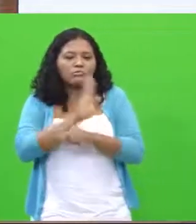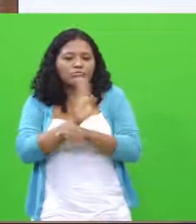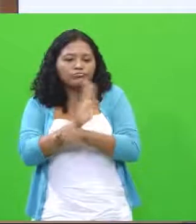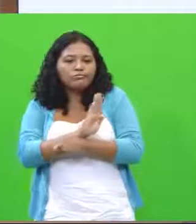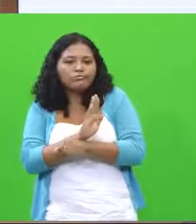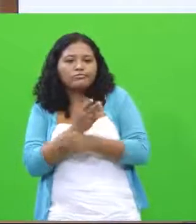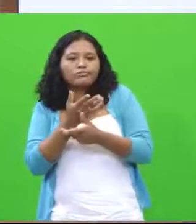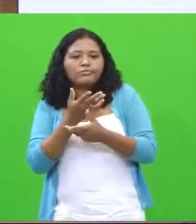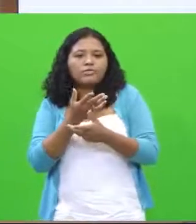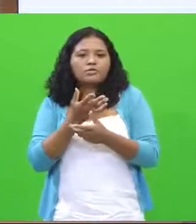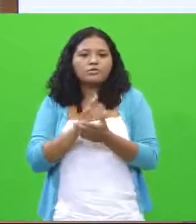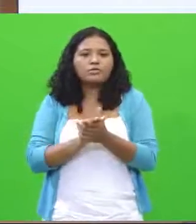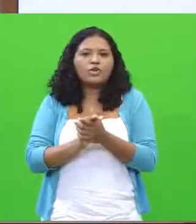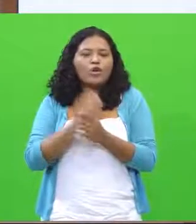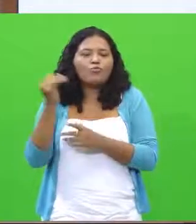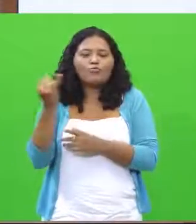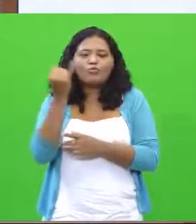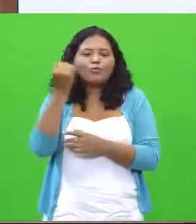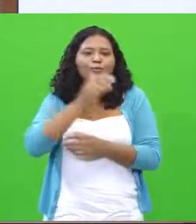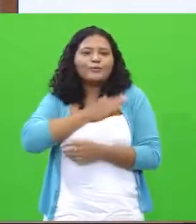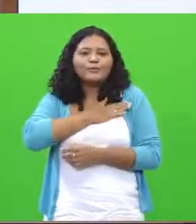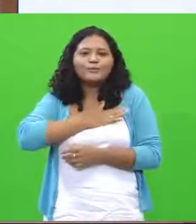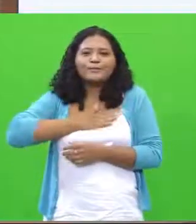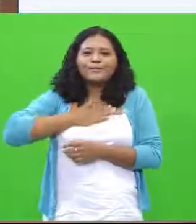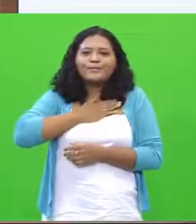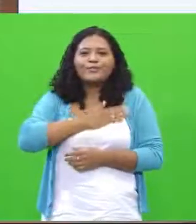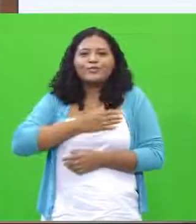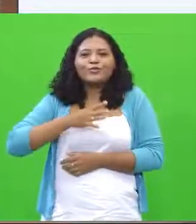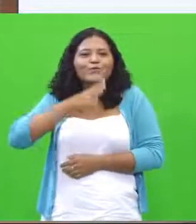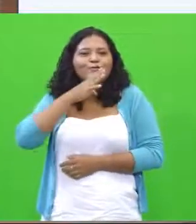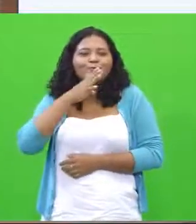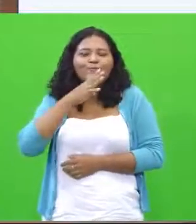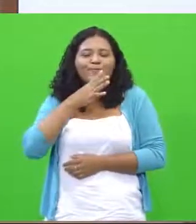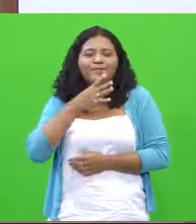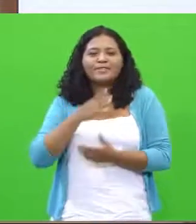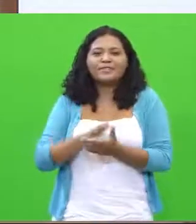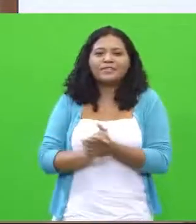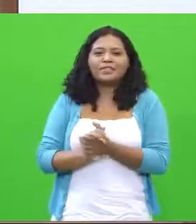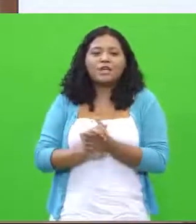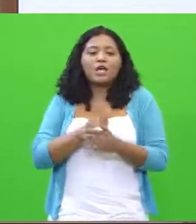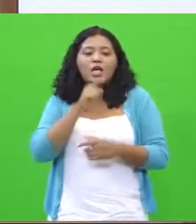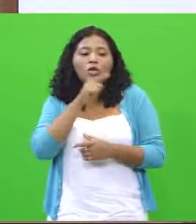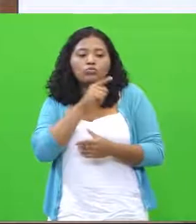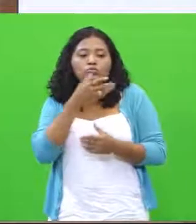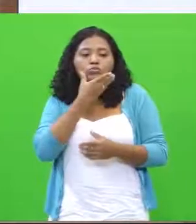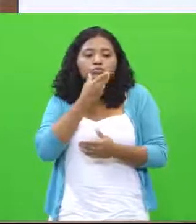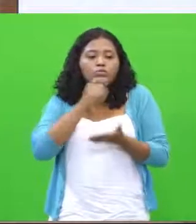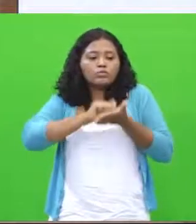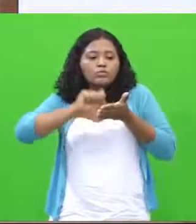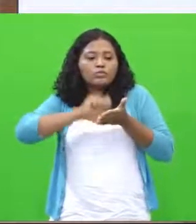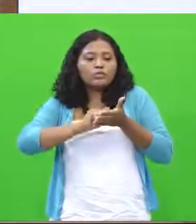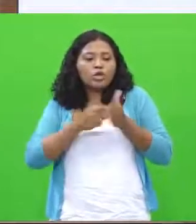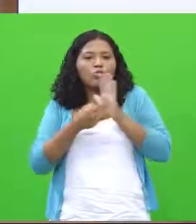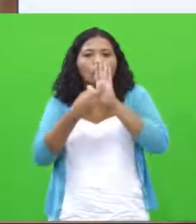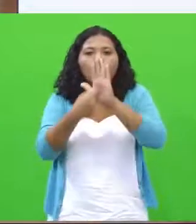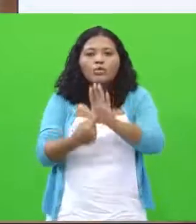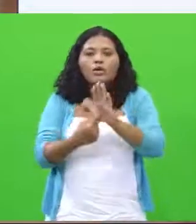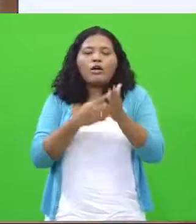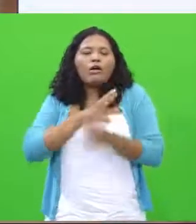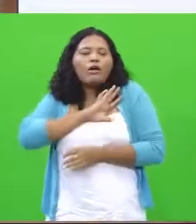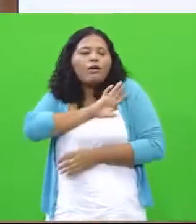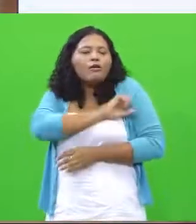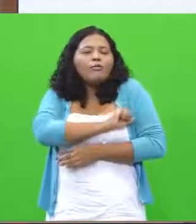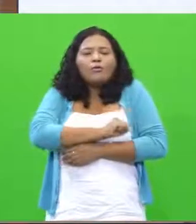foi assim, um momento muito prazeroso e de muito conhecimento. Ele é um escritor que demonstra um amor